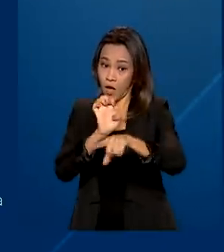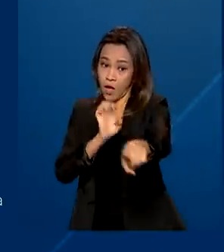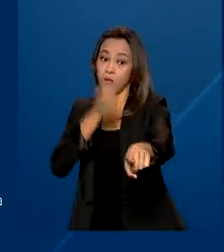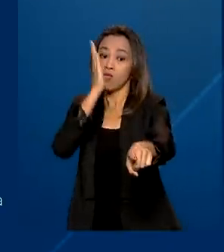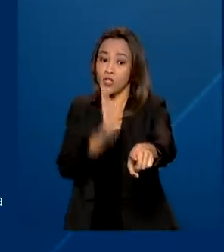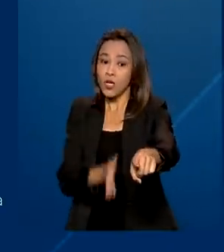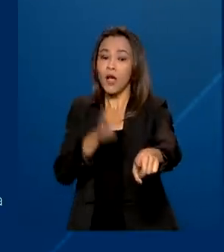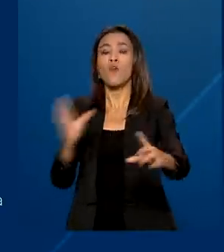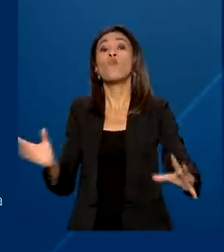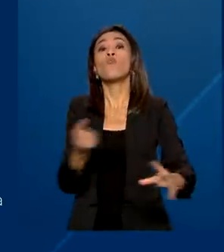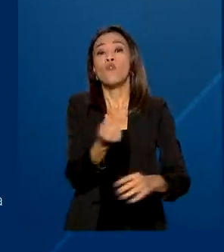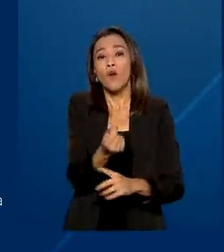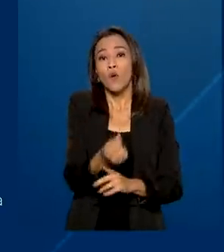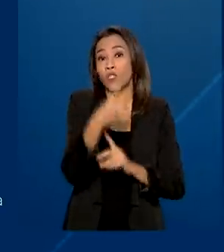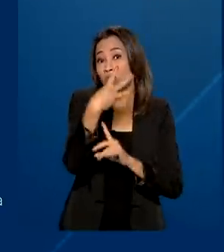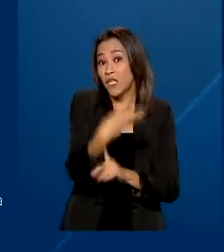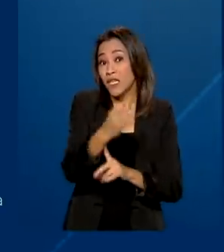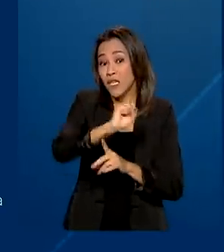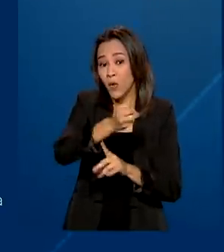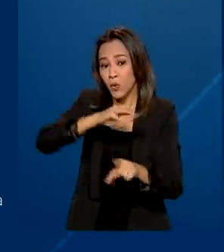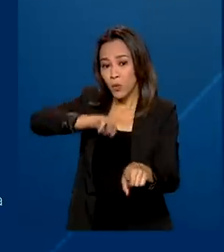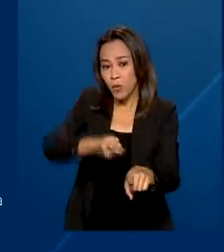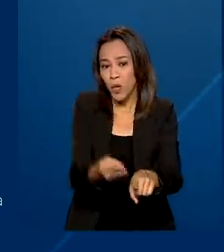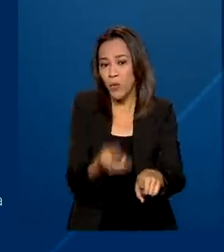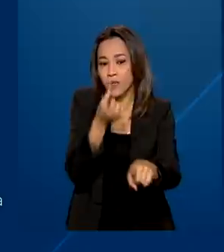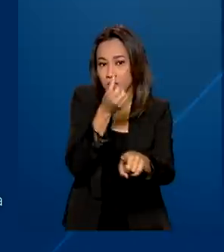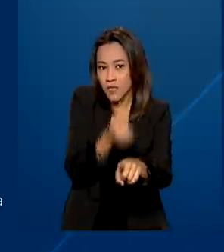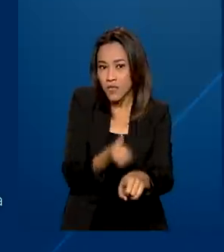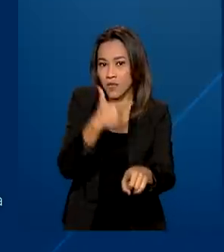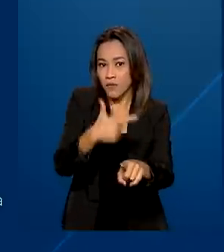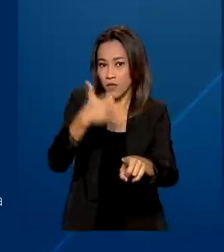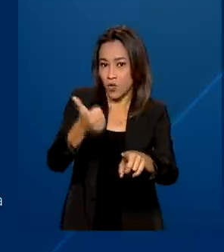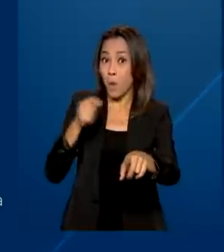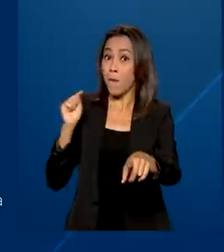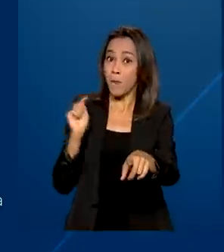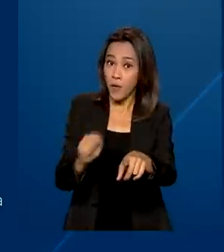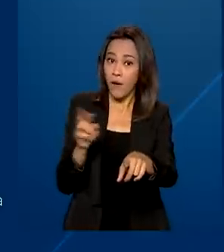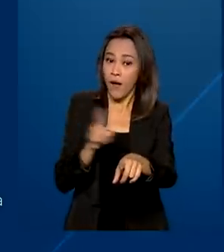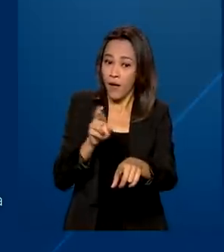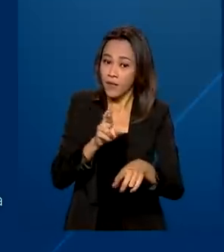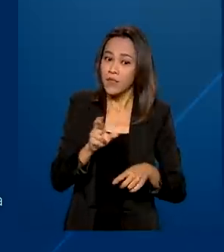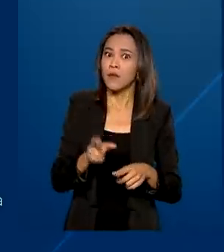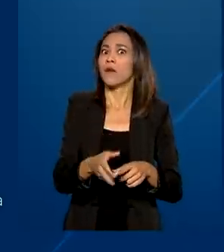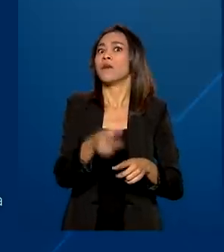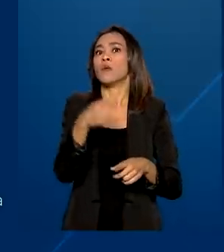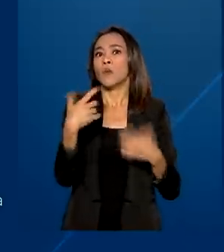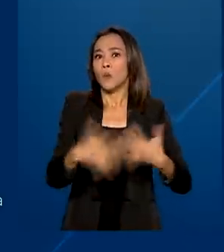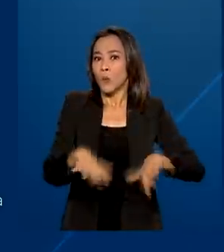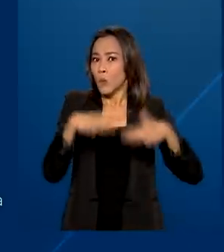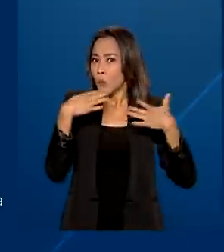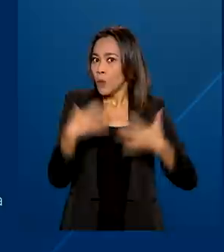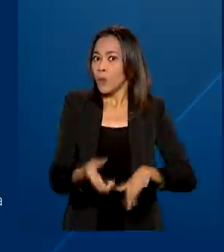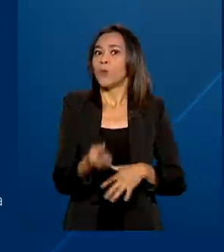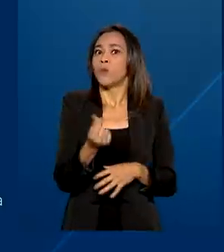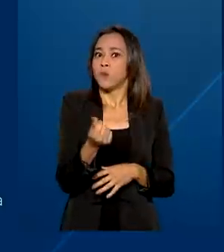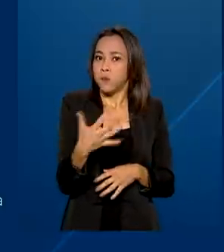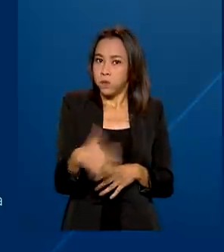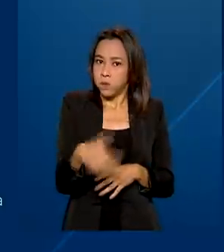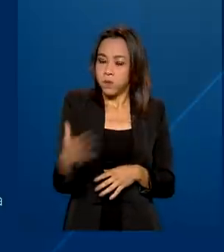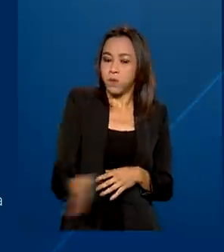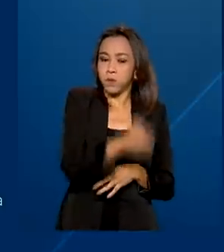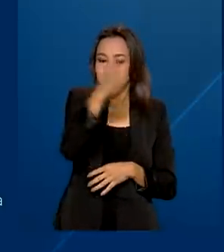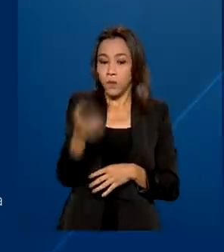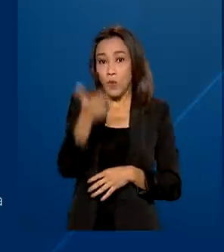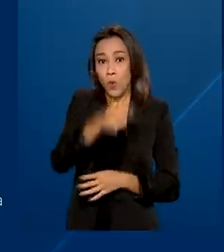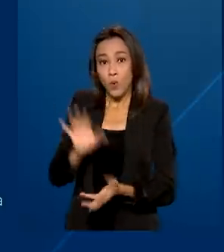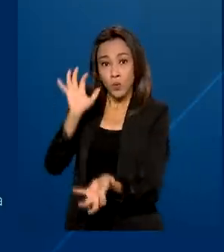arrematadas pelo valor de R$ 38,621 milhões, a maior quantia deste leilão. Já o